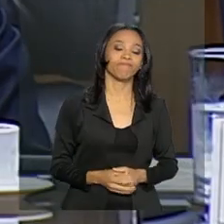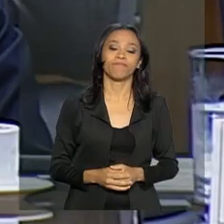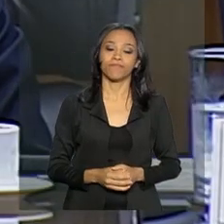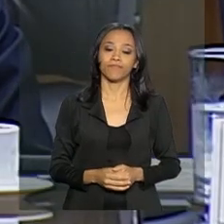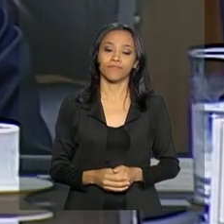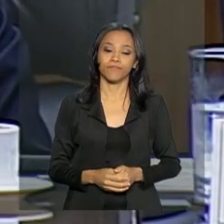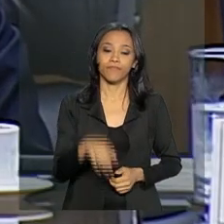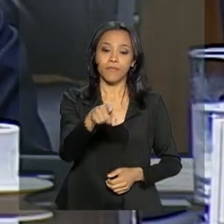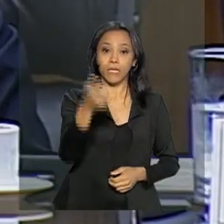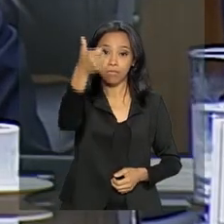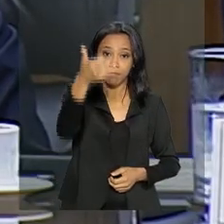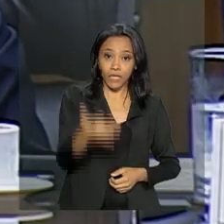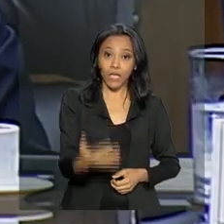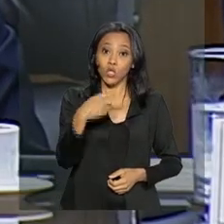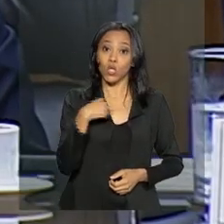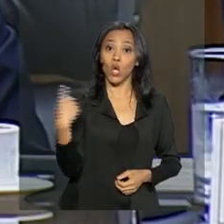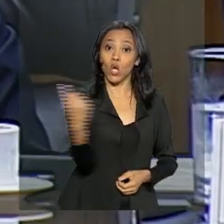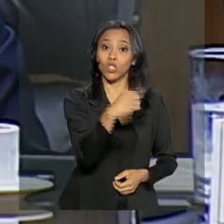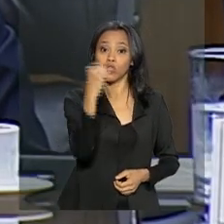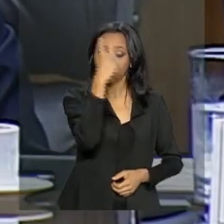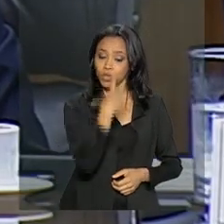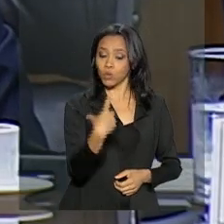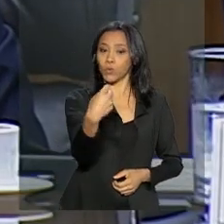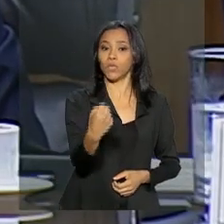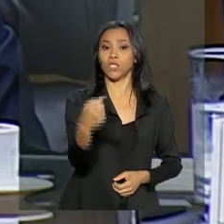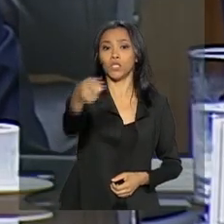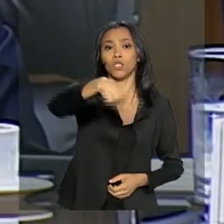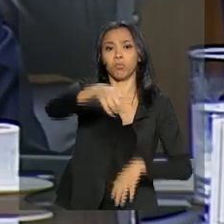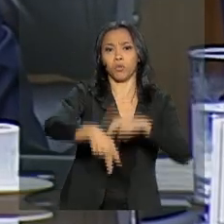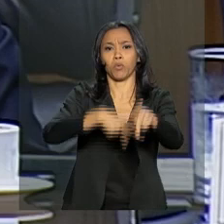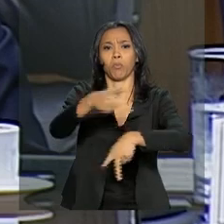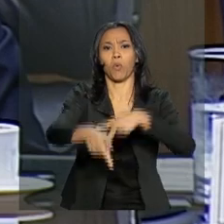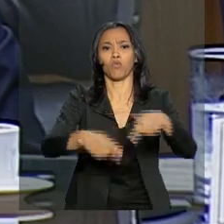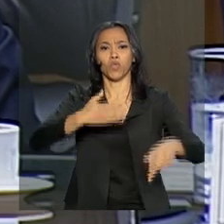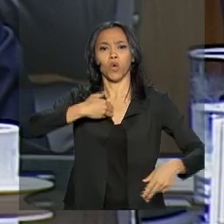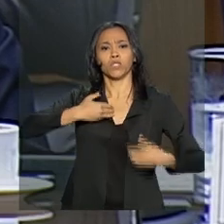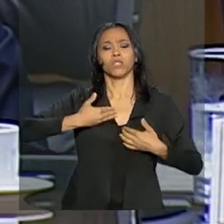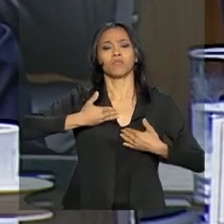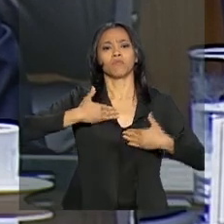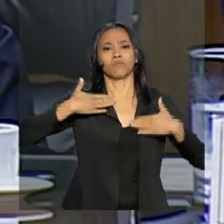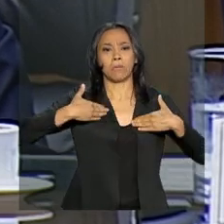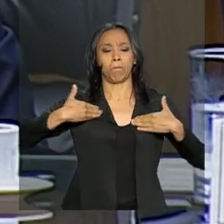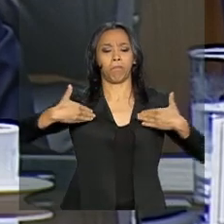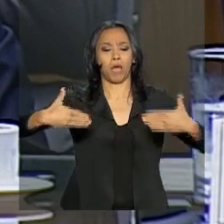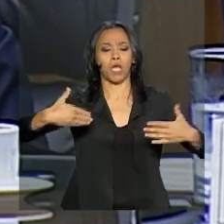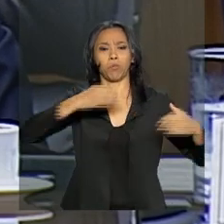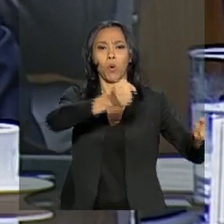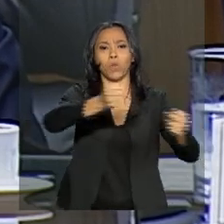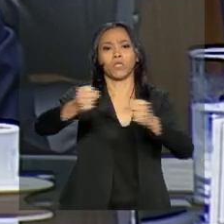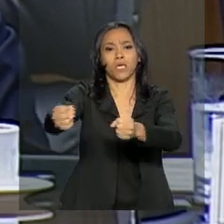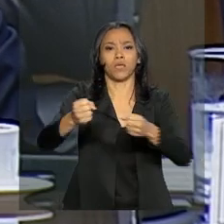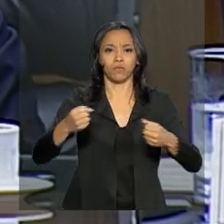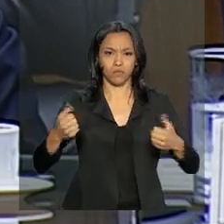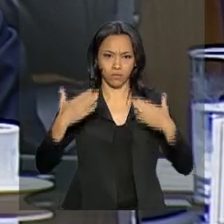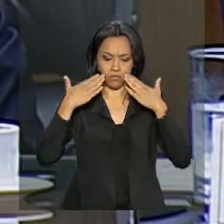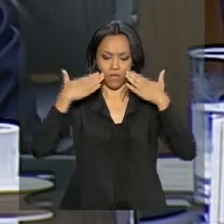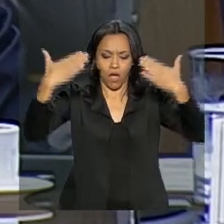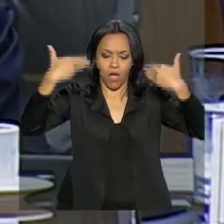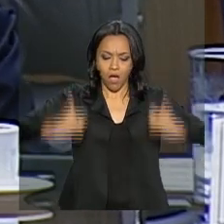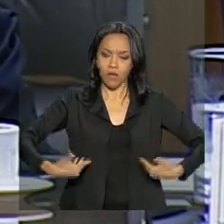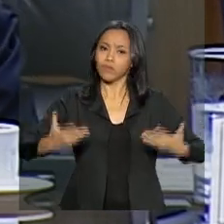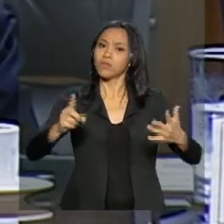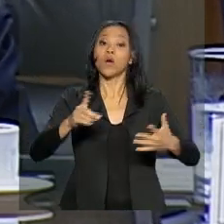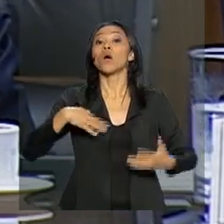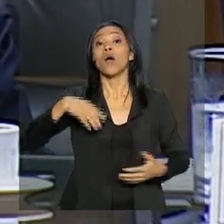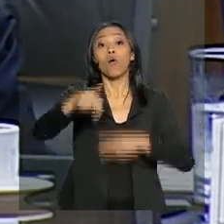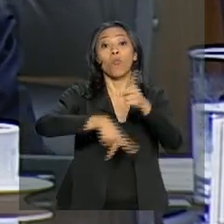Nós somos autoridades constituídas, nós não somos titulares do poder. Titular do poder é o povo que